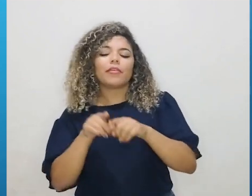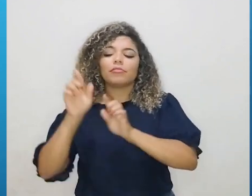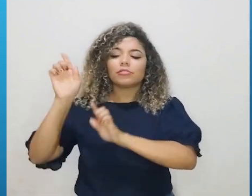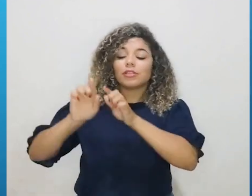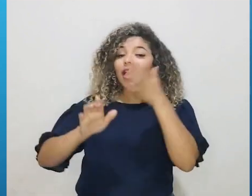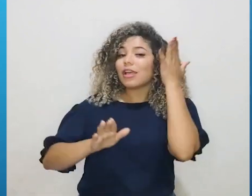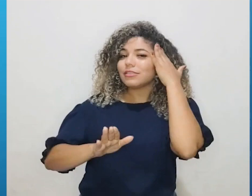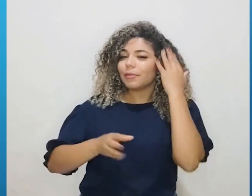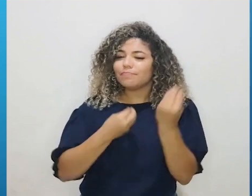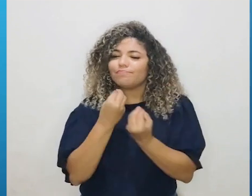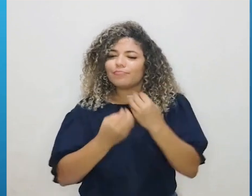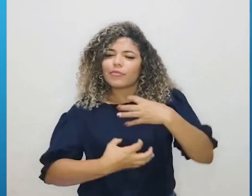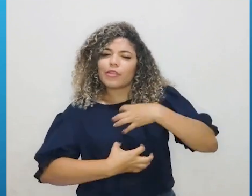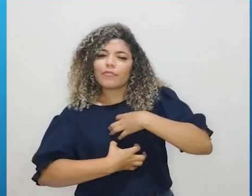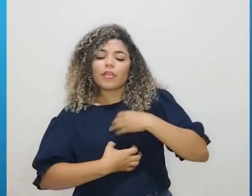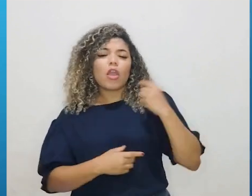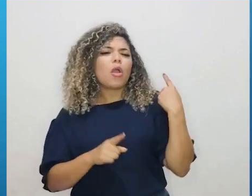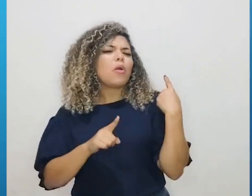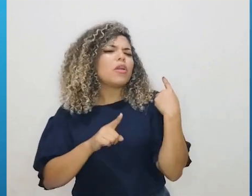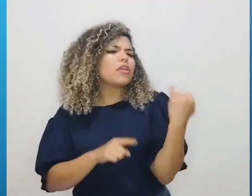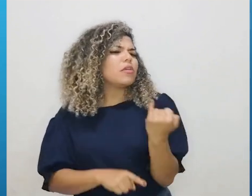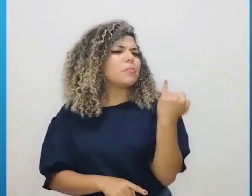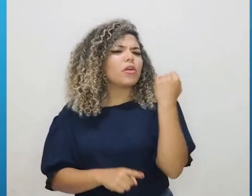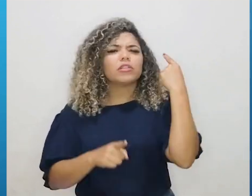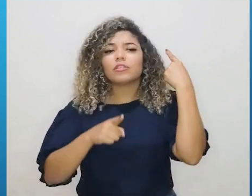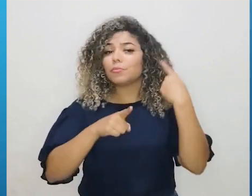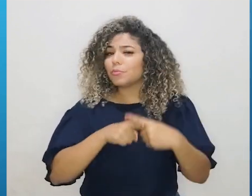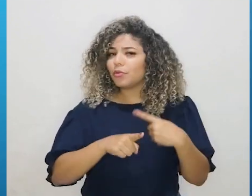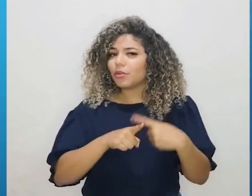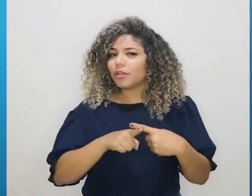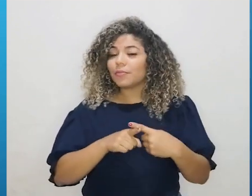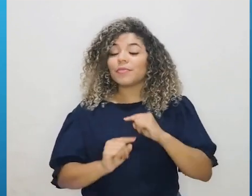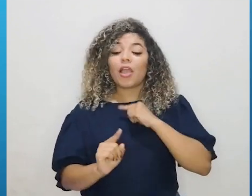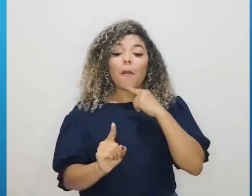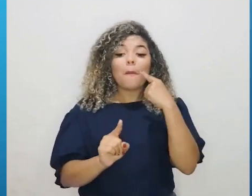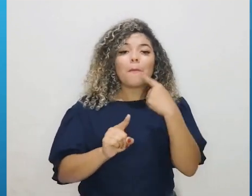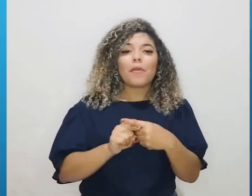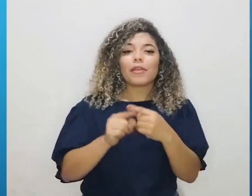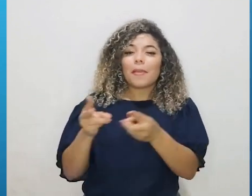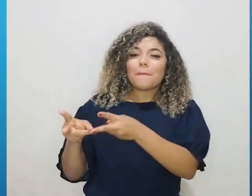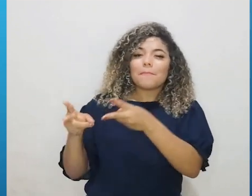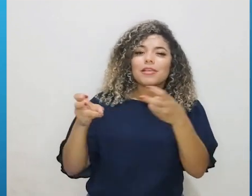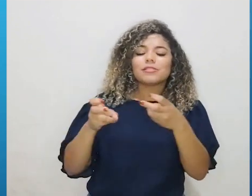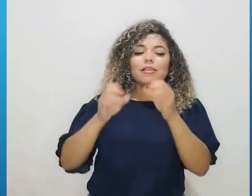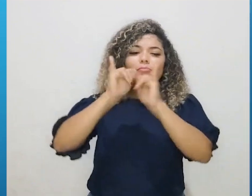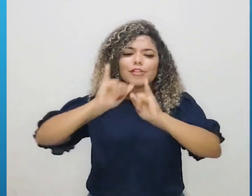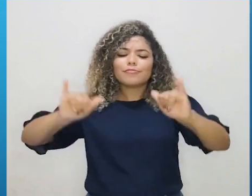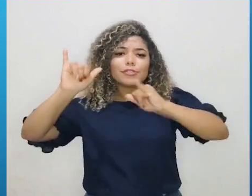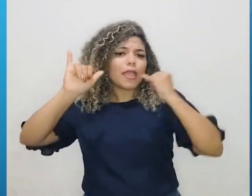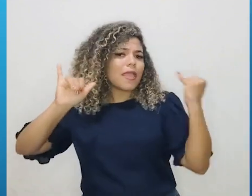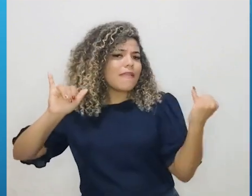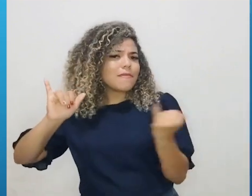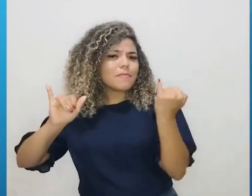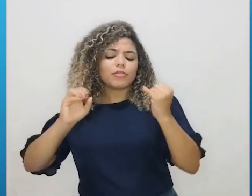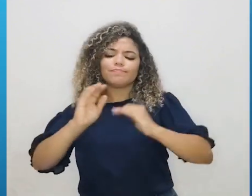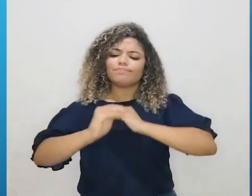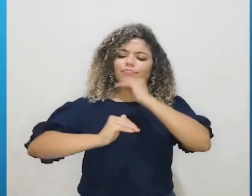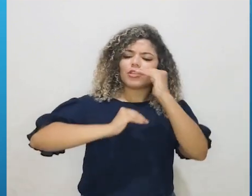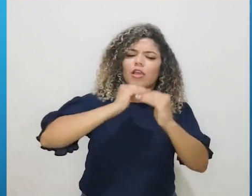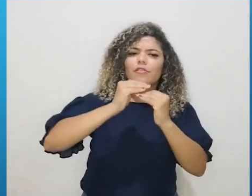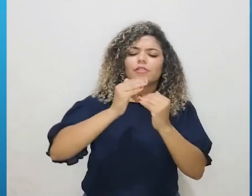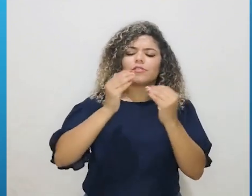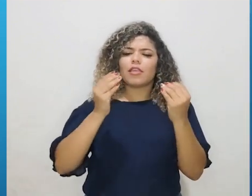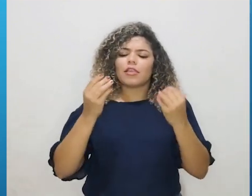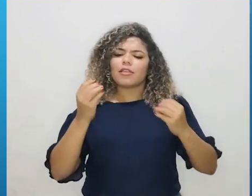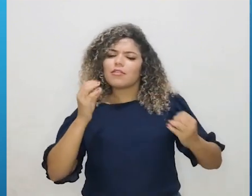ajuda muito isso. Por que ele é importante? Porque ele identifica informações essenciais para o desenvolvimento e implementação